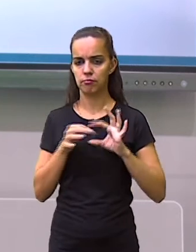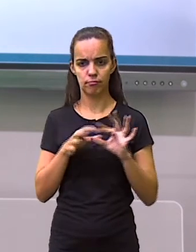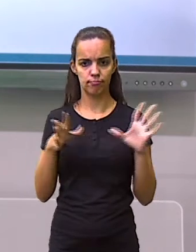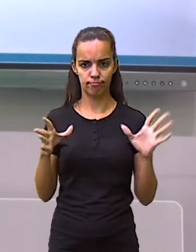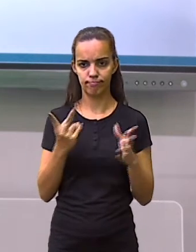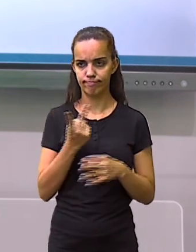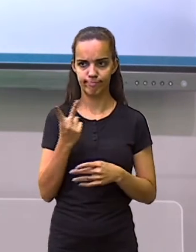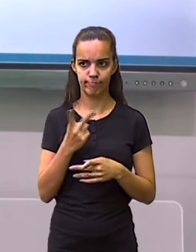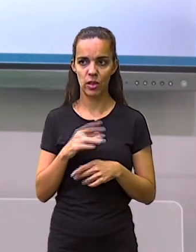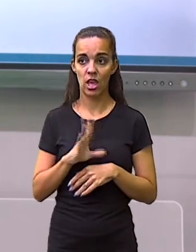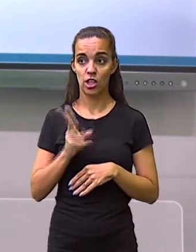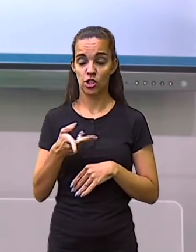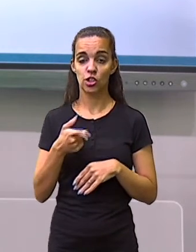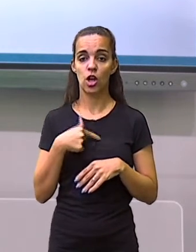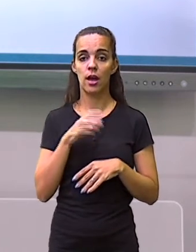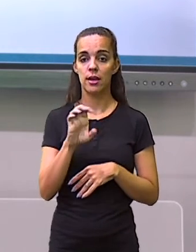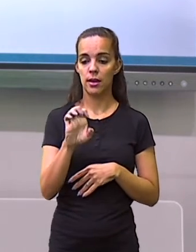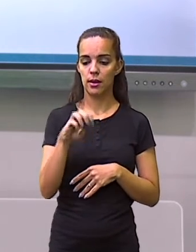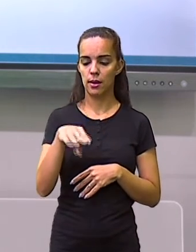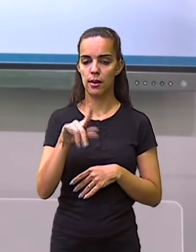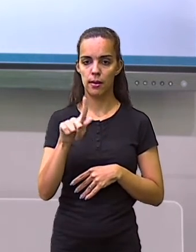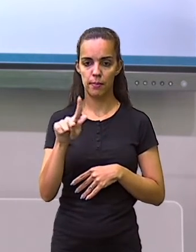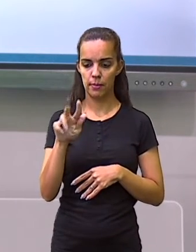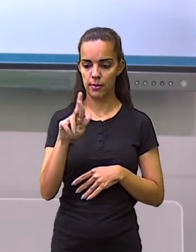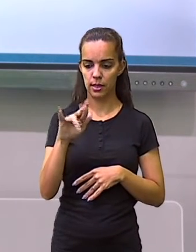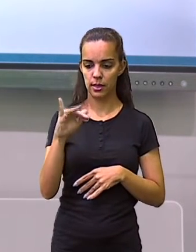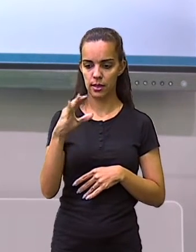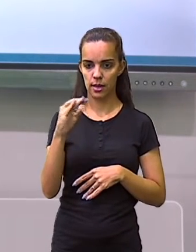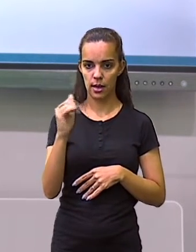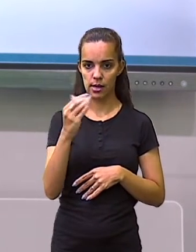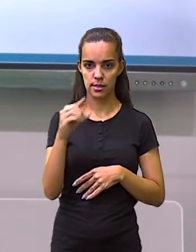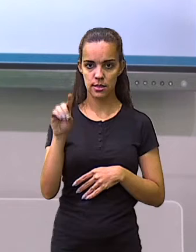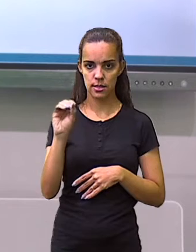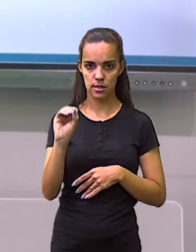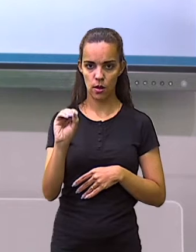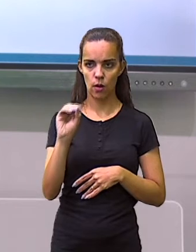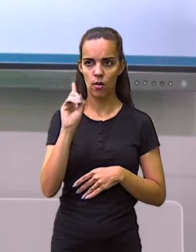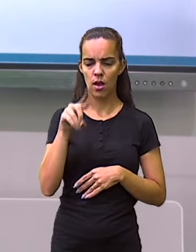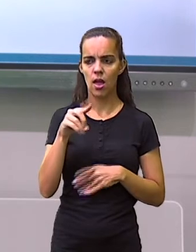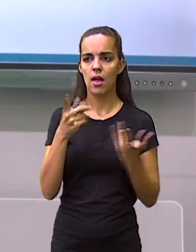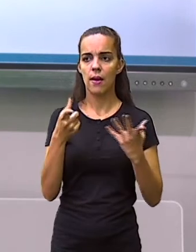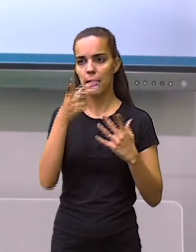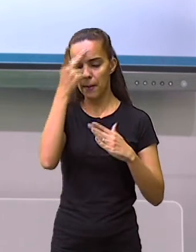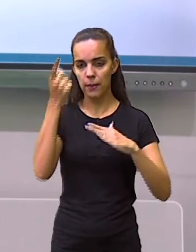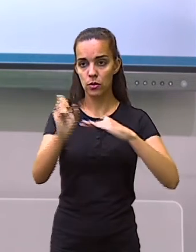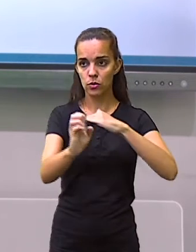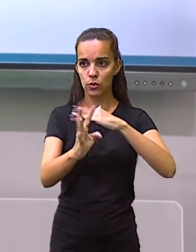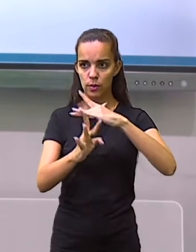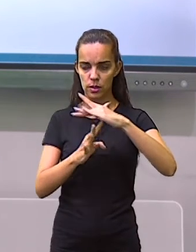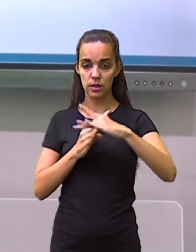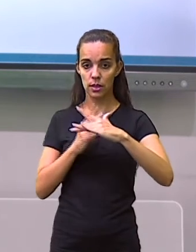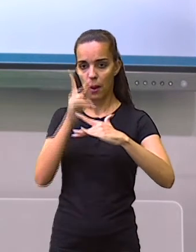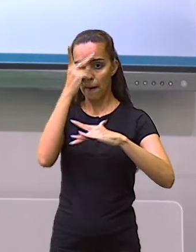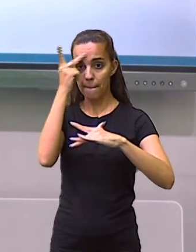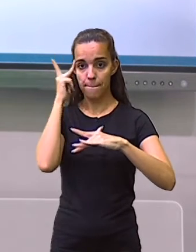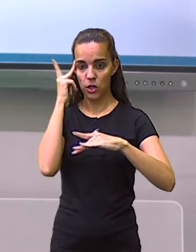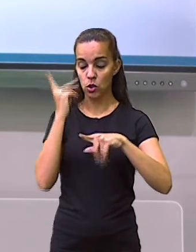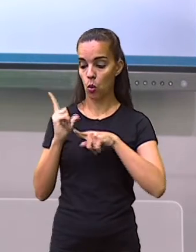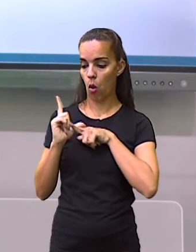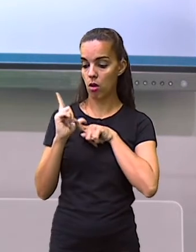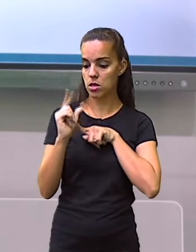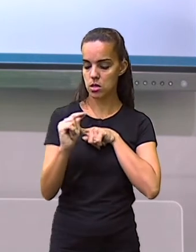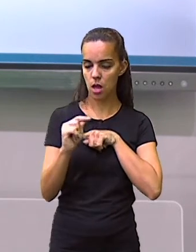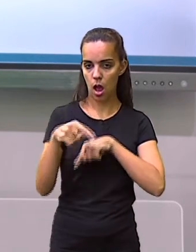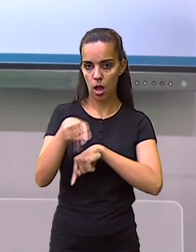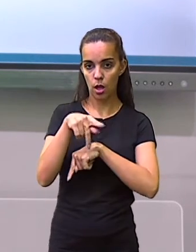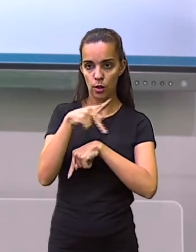já a emigração é um ato de quem sai de seu país de origem